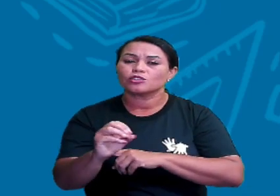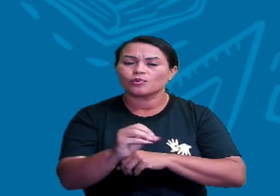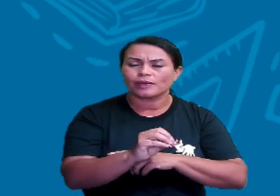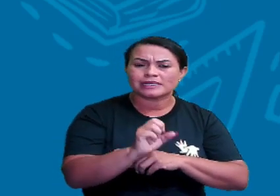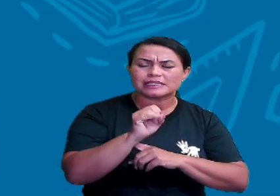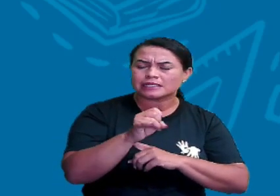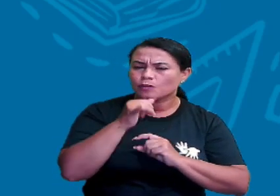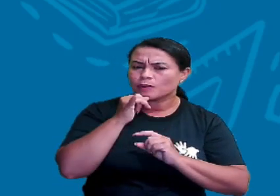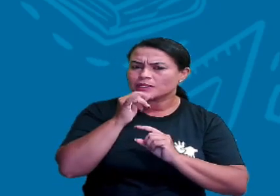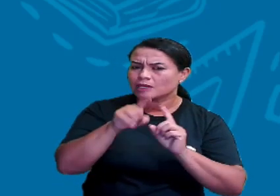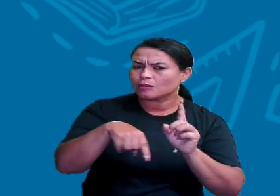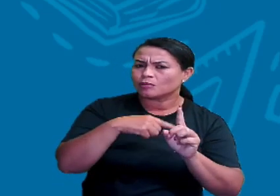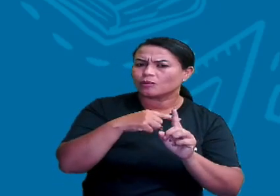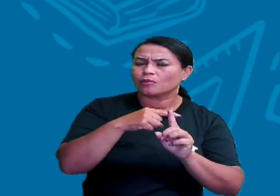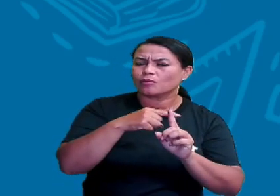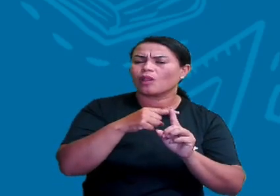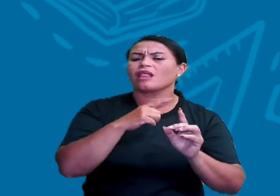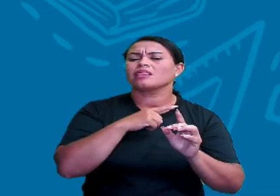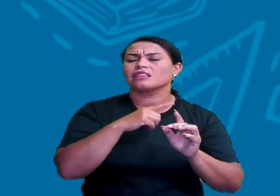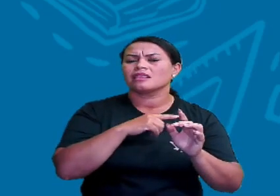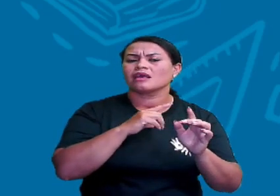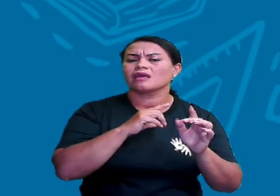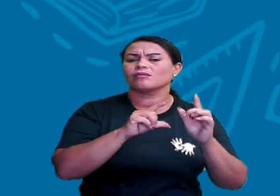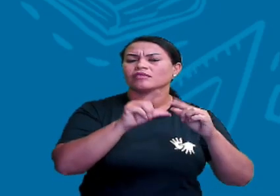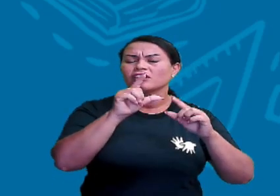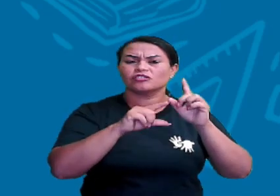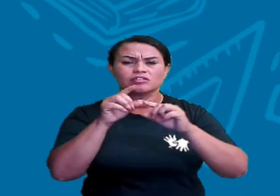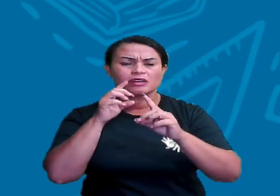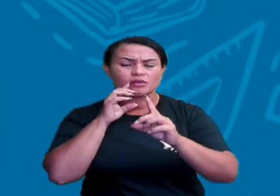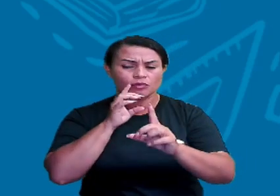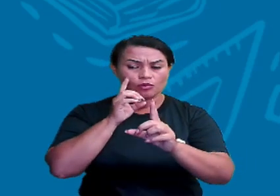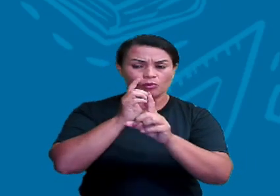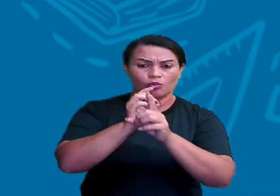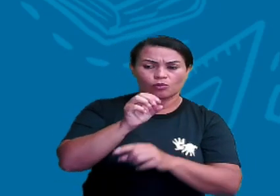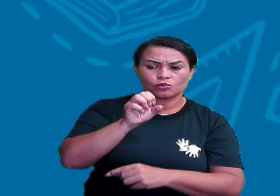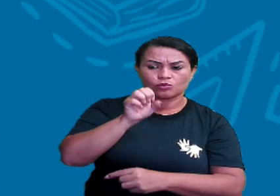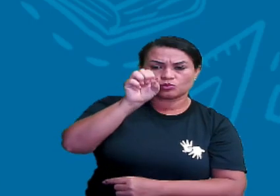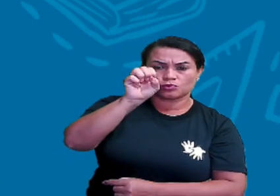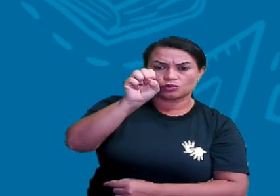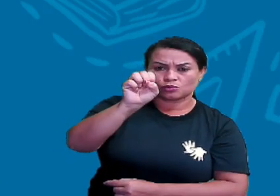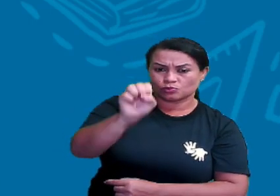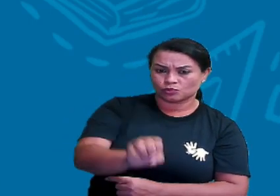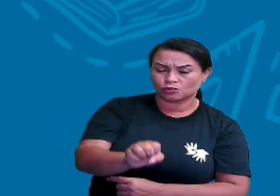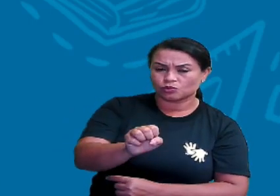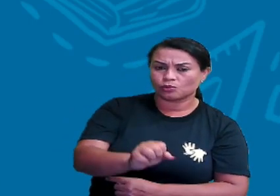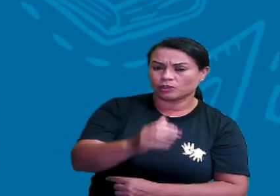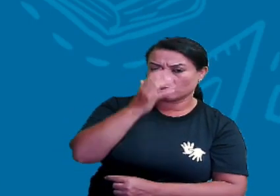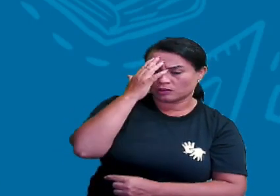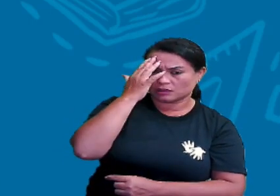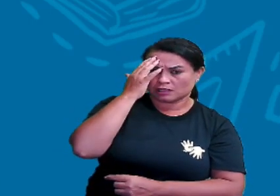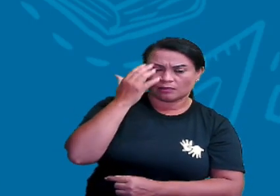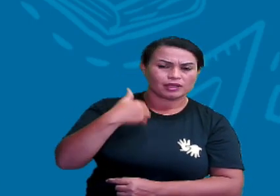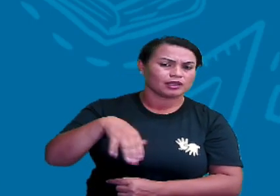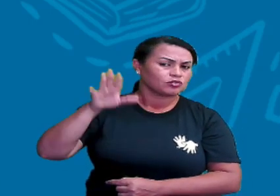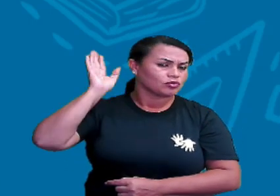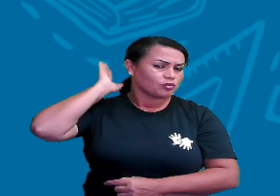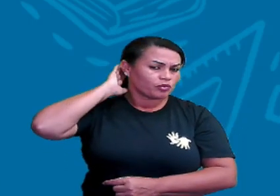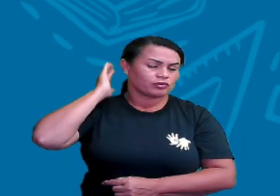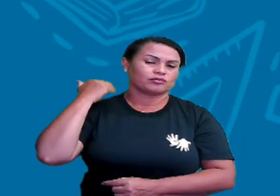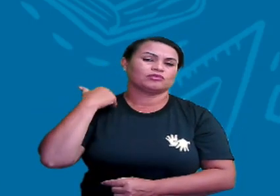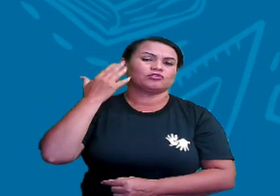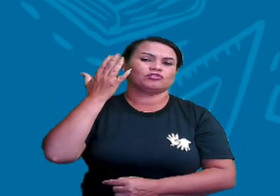eu estou vendo o Sul, e eu sei que o Sul fica nas minhas costas, né? Então, as minhas costas vão ficar